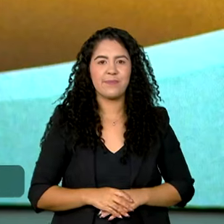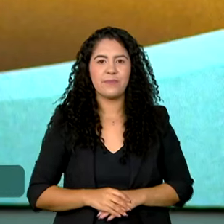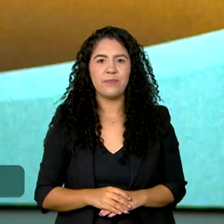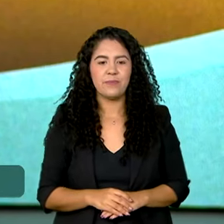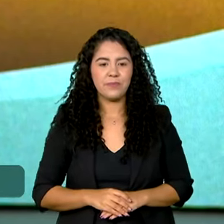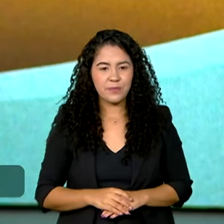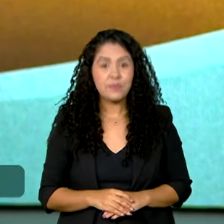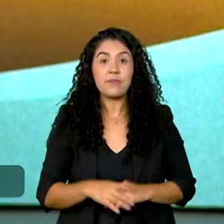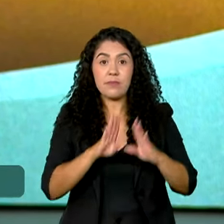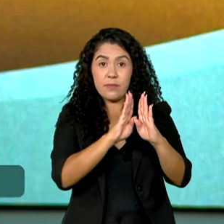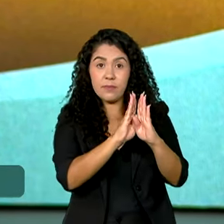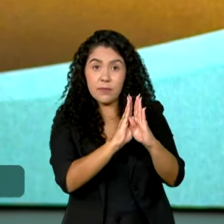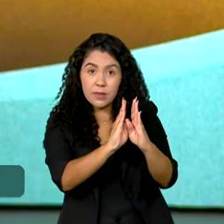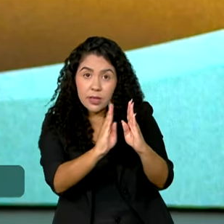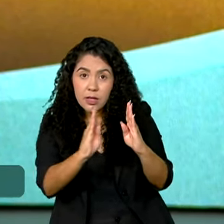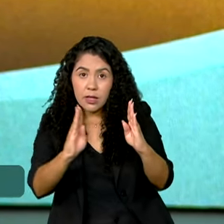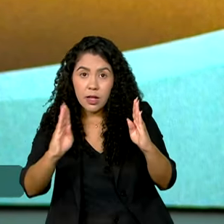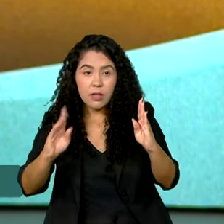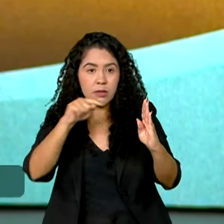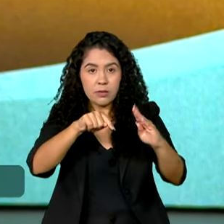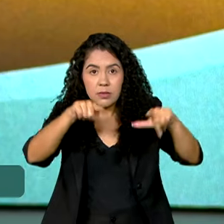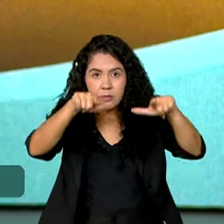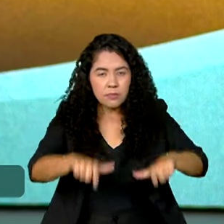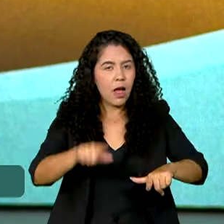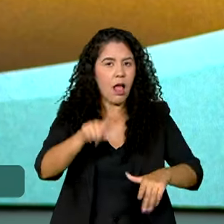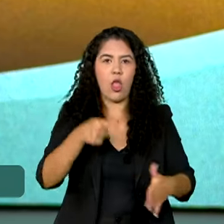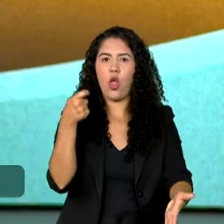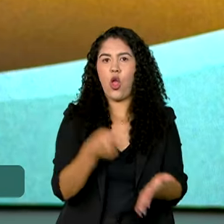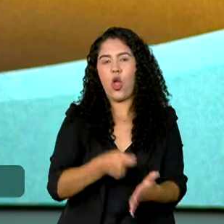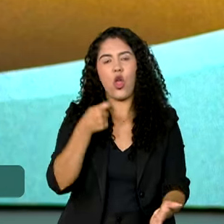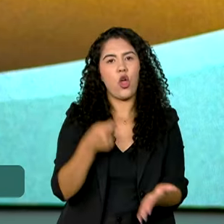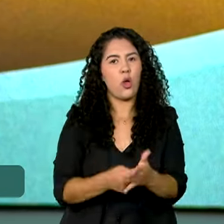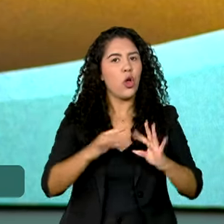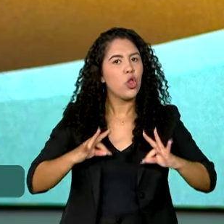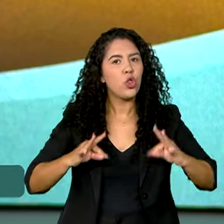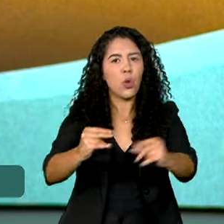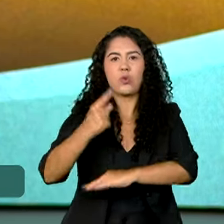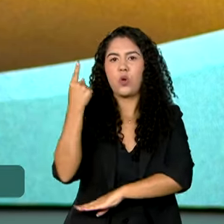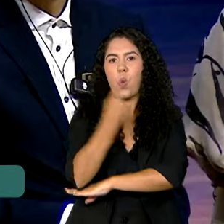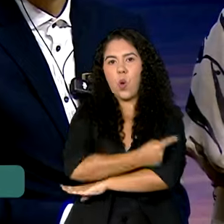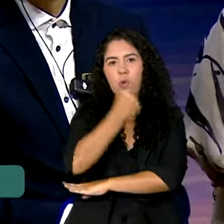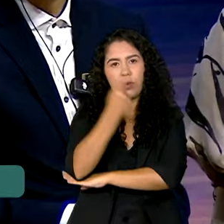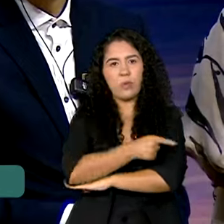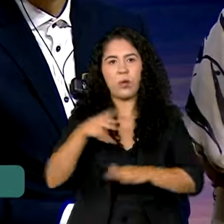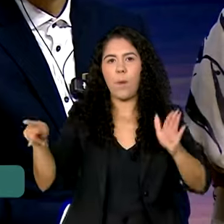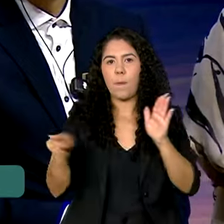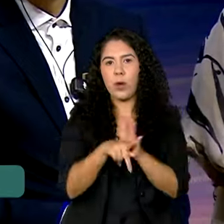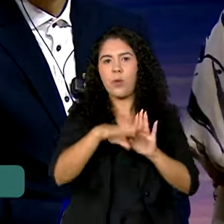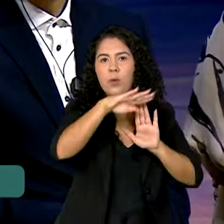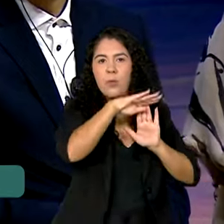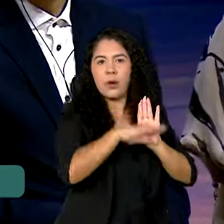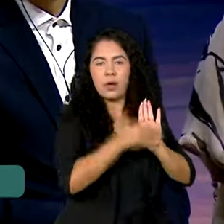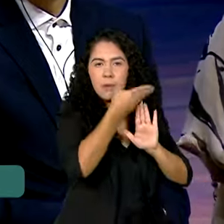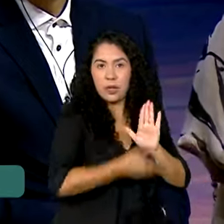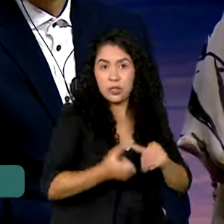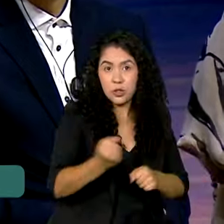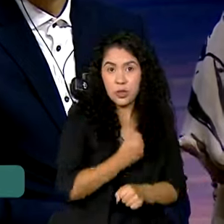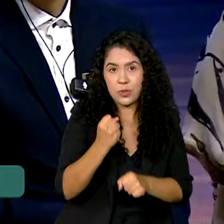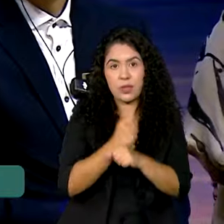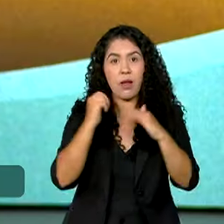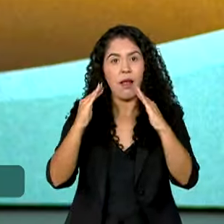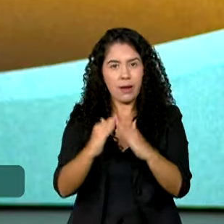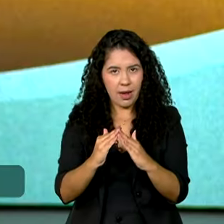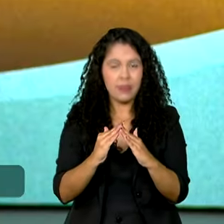As bibliotecas agora serão obrigatórias em todos os condomínios do Minha Casa Minha Vida, presidente. Nós vamos chegar